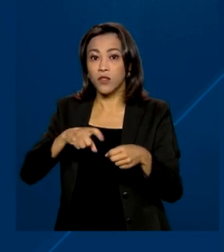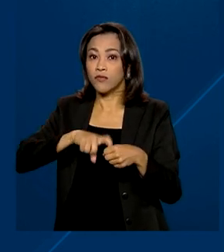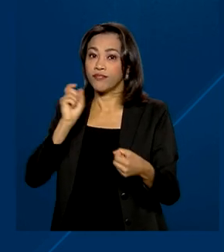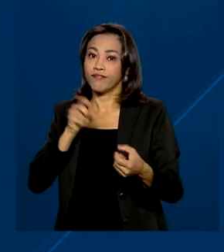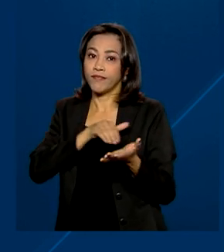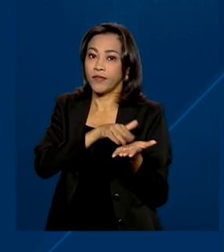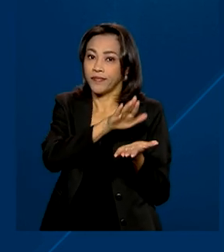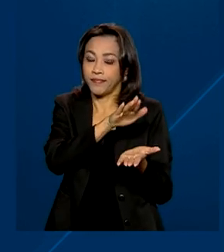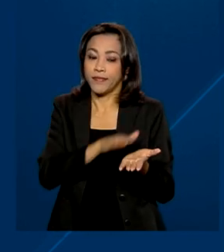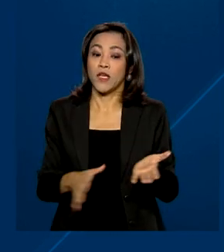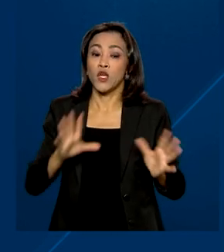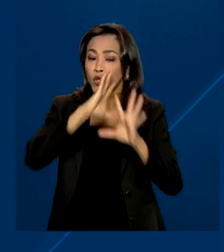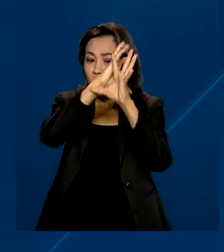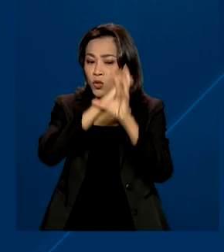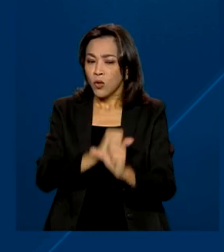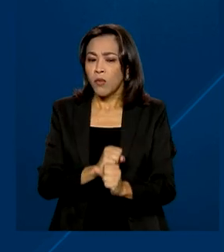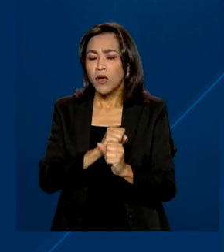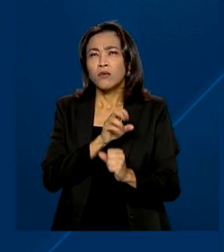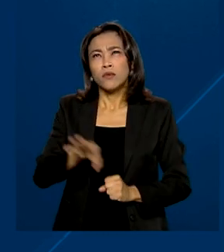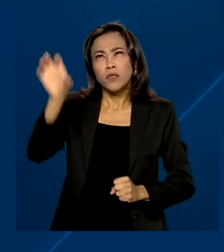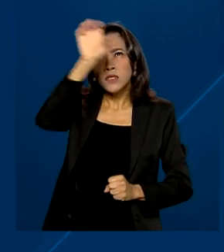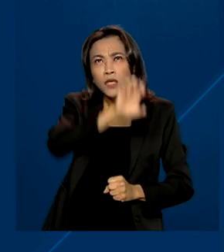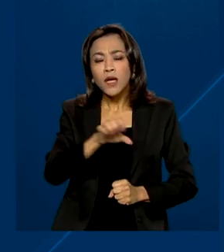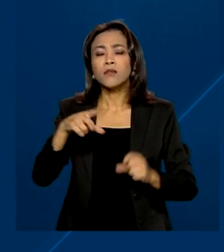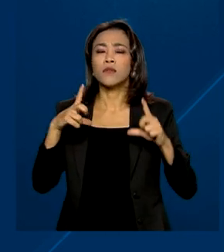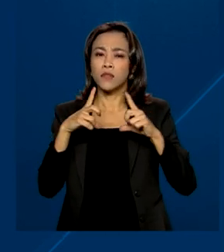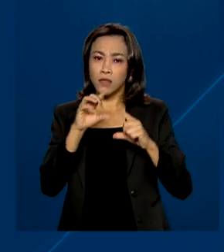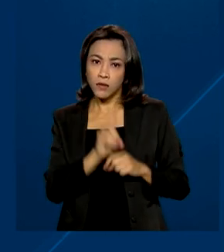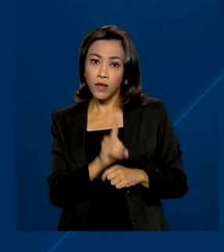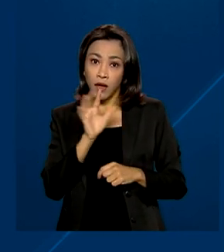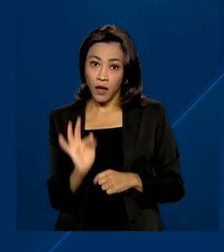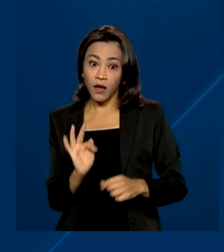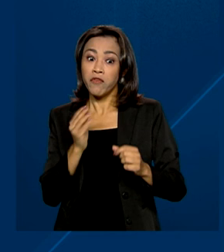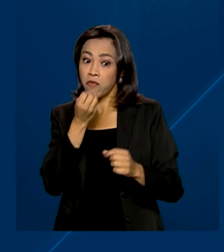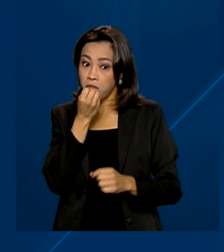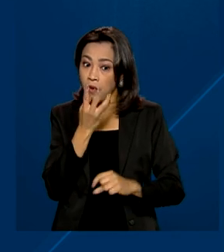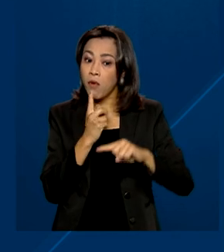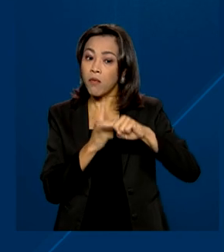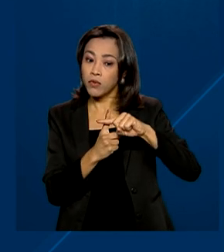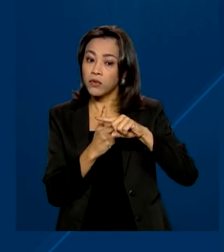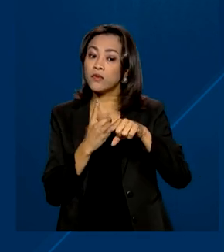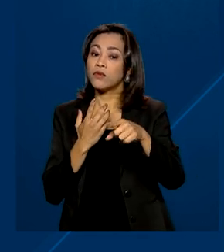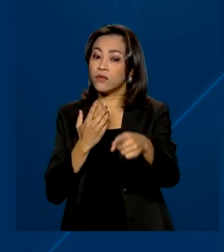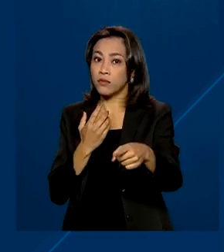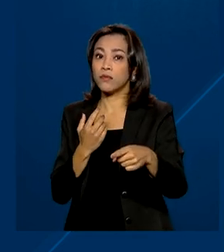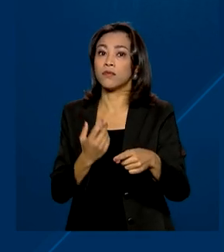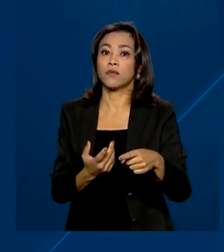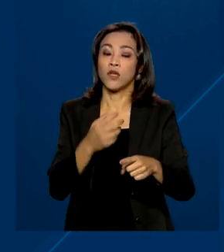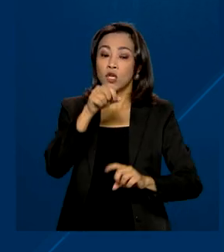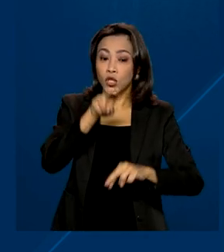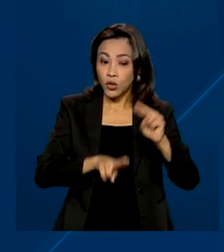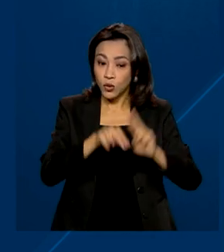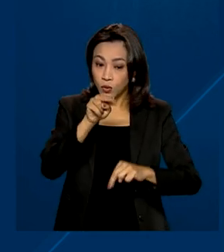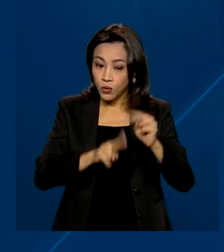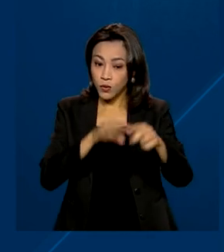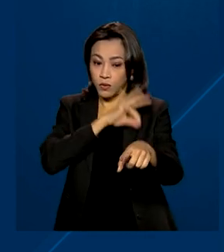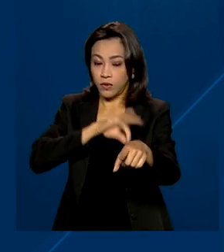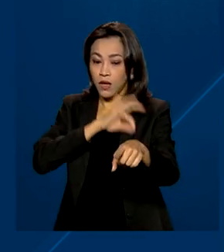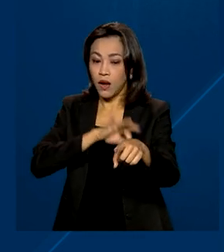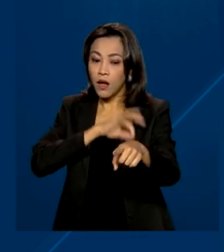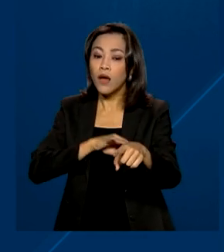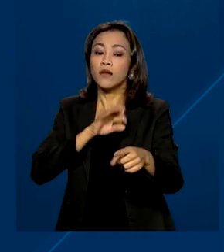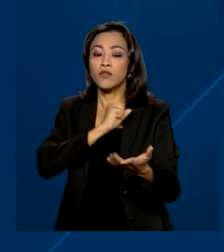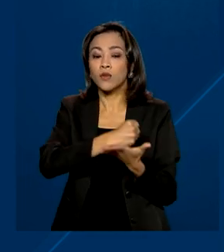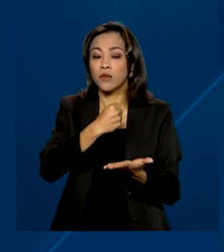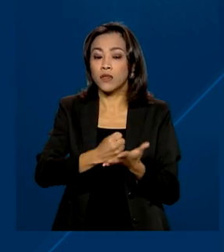Todos os 26 estados e o Distrito Federal registraram saldo positivo. Em junho, o salário médio de admissão